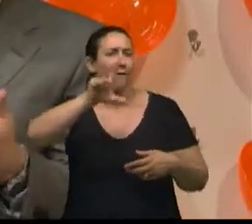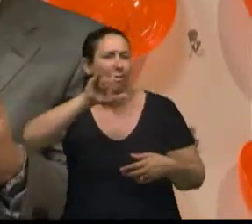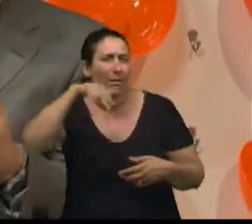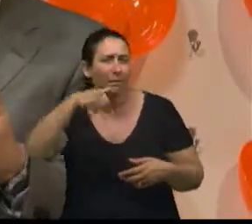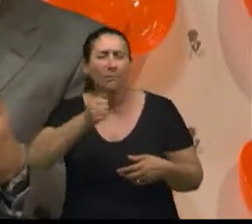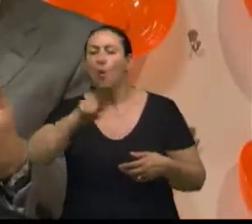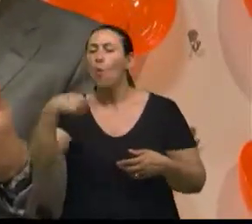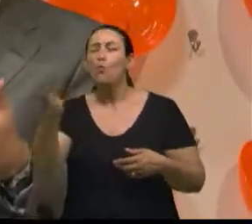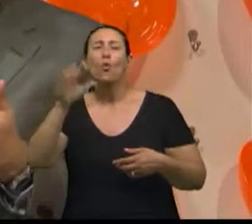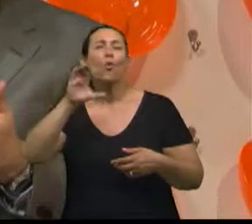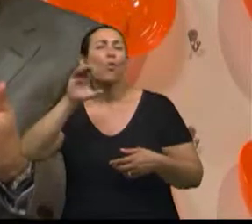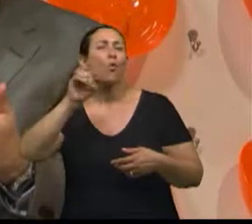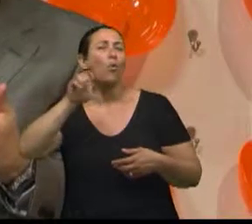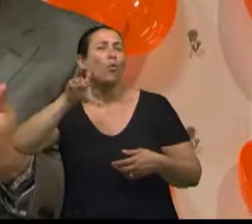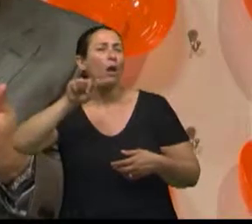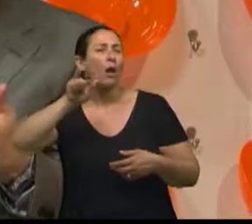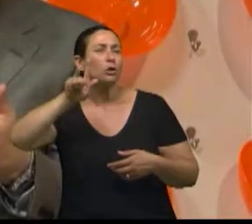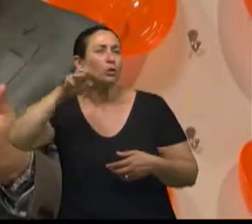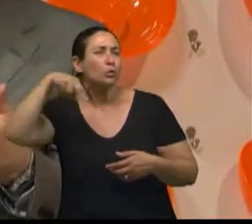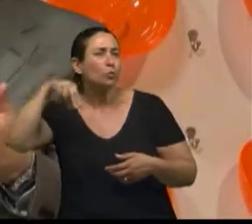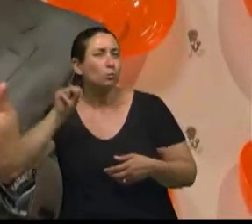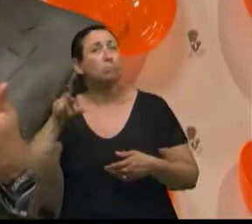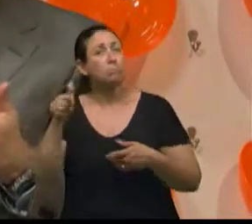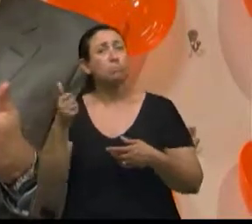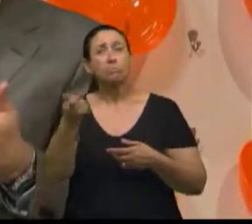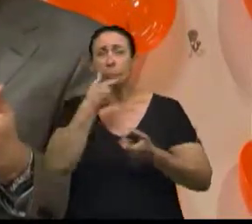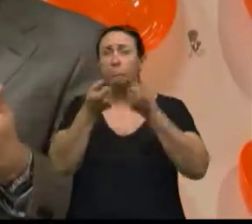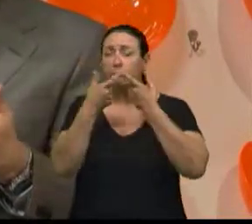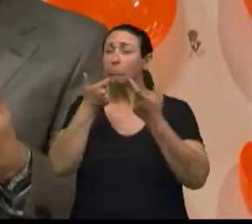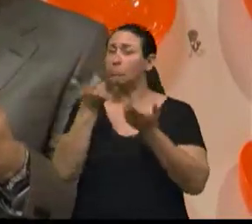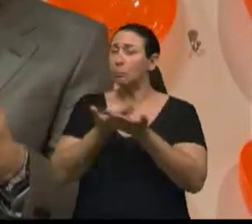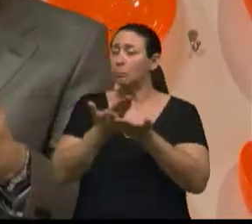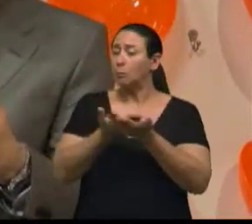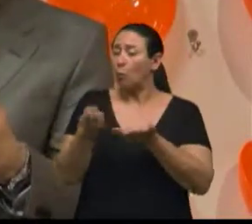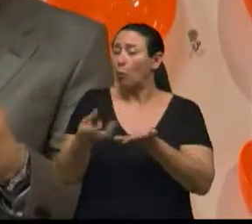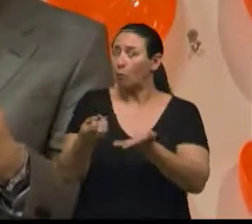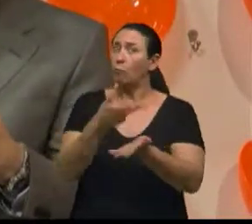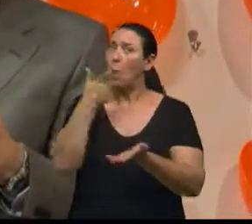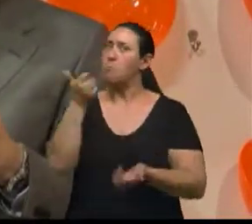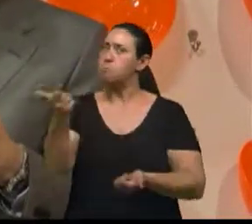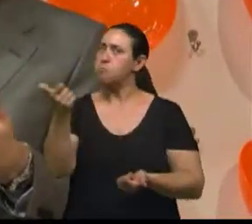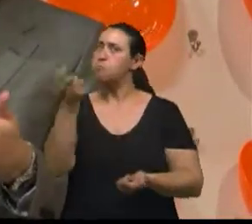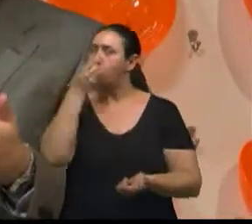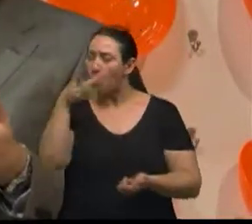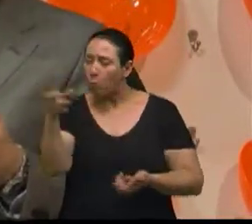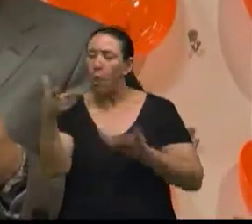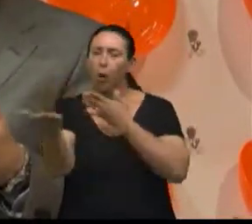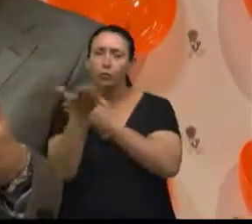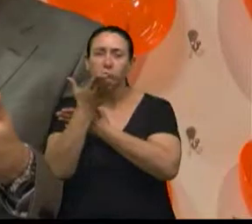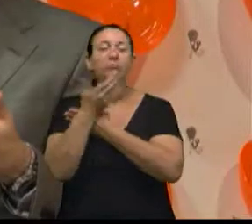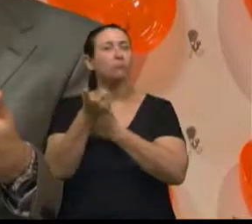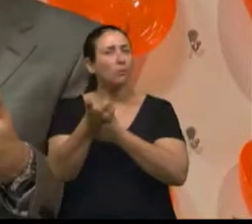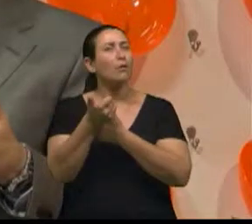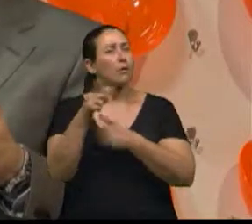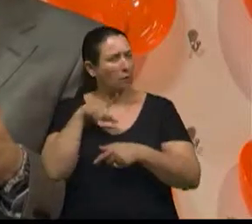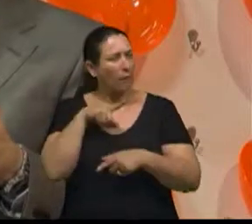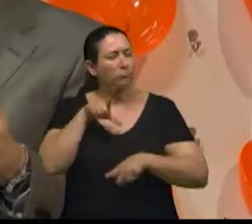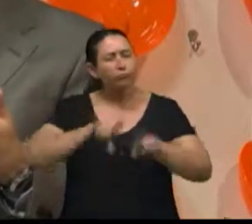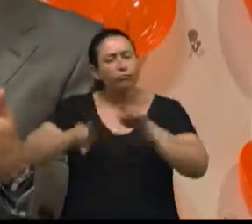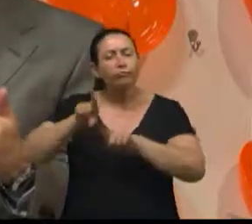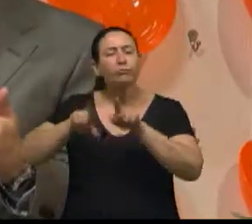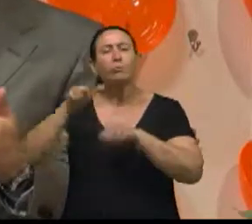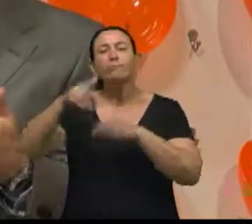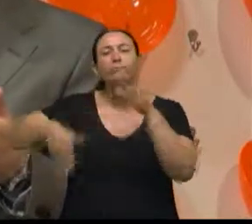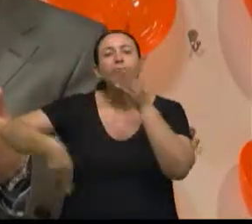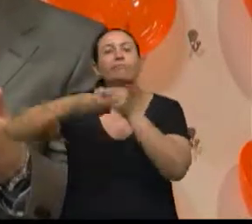os colágenos, agora que está entrando muito bem, estudos novos, recentes, falando muito bem dos colágenos, a viscossuplementação,